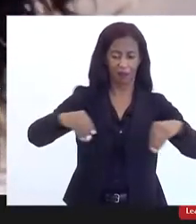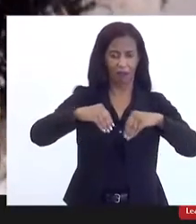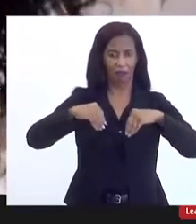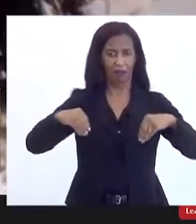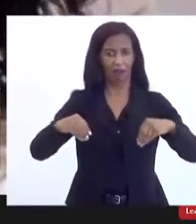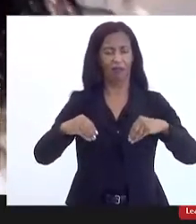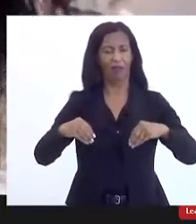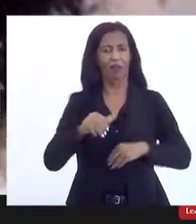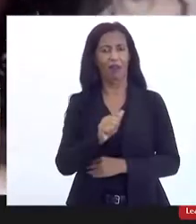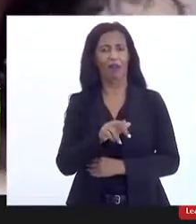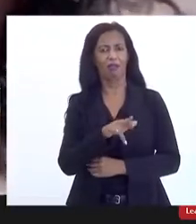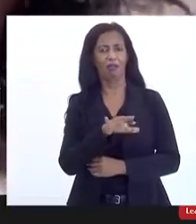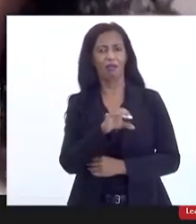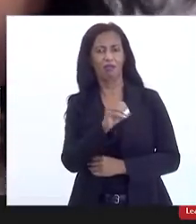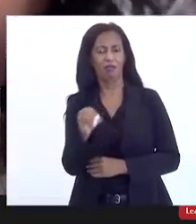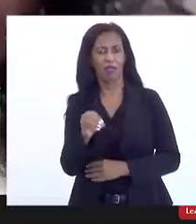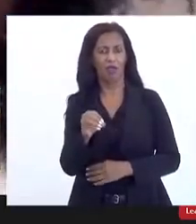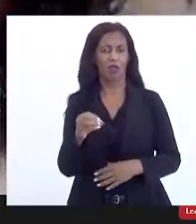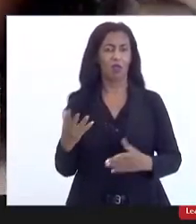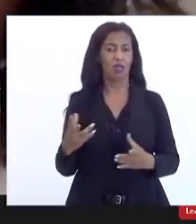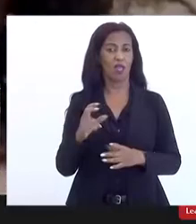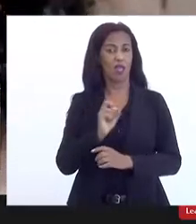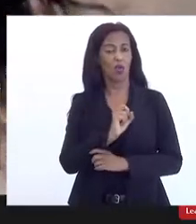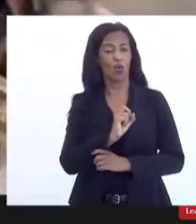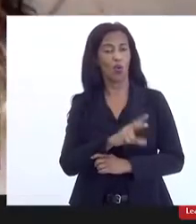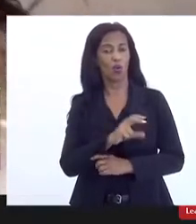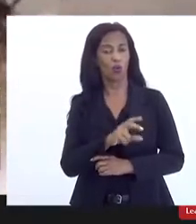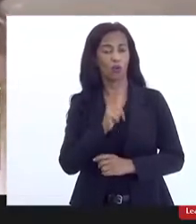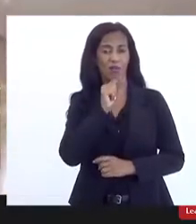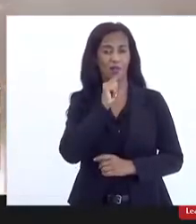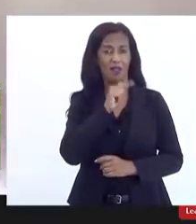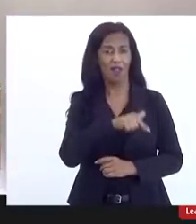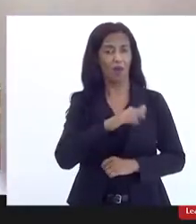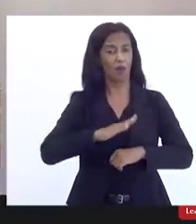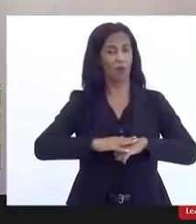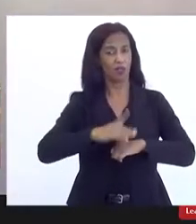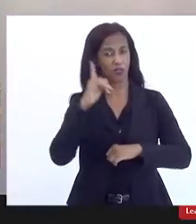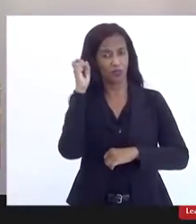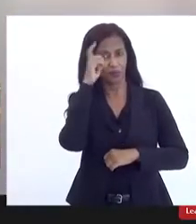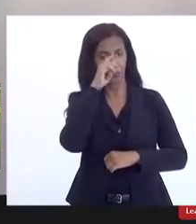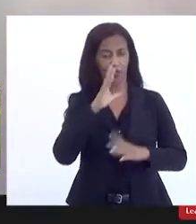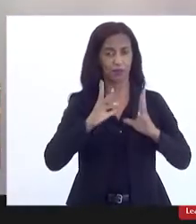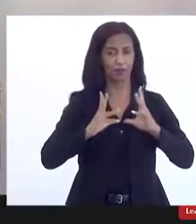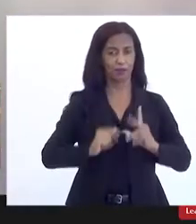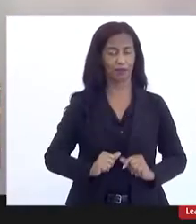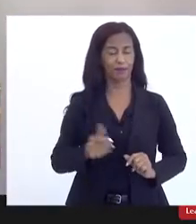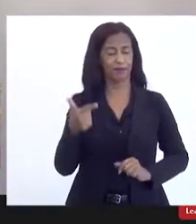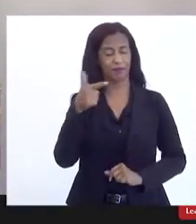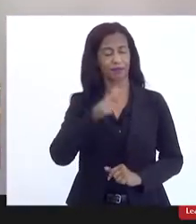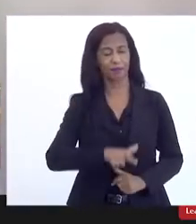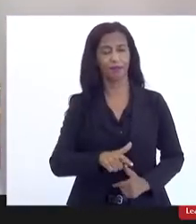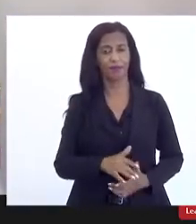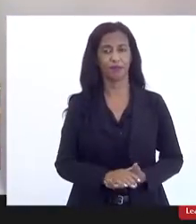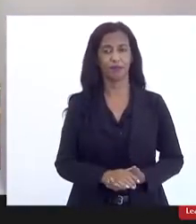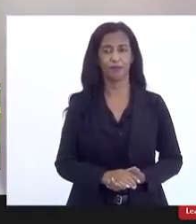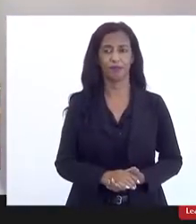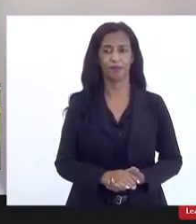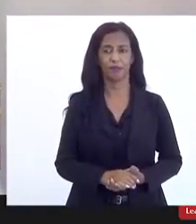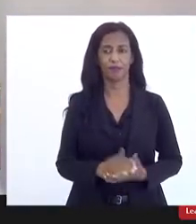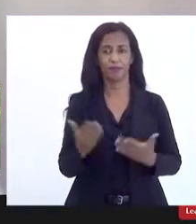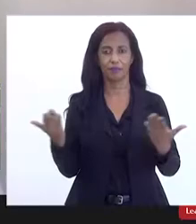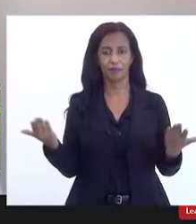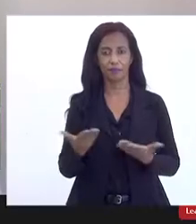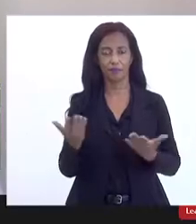e muitas vezes contamina a água que tem mais dificuldade para ser potável de novo vamos agora